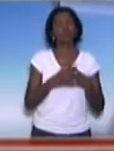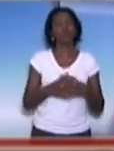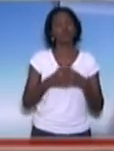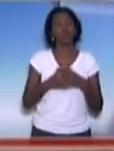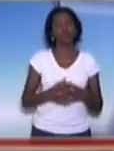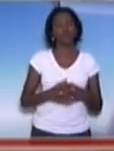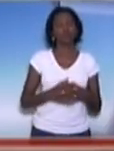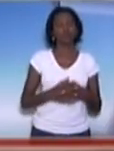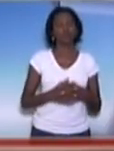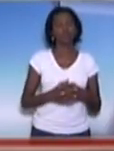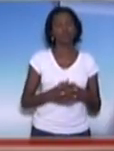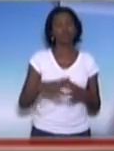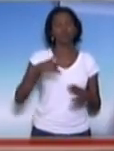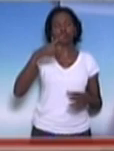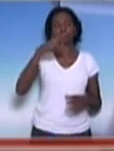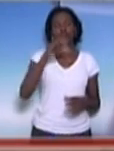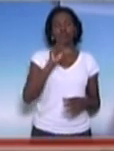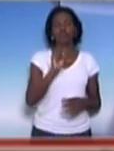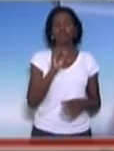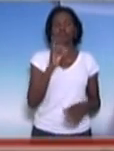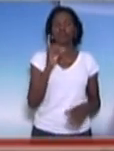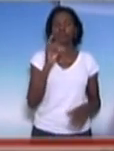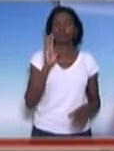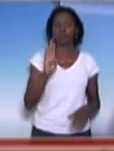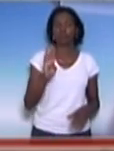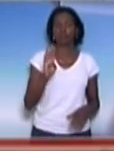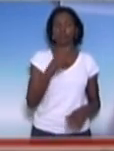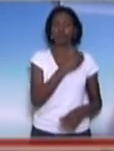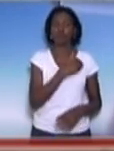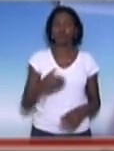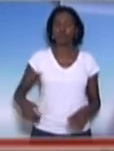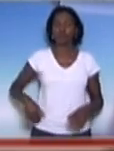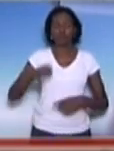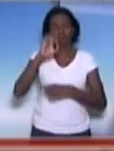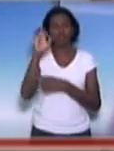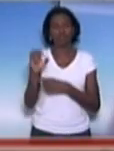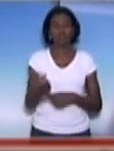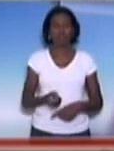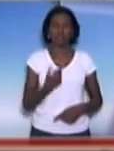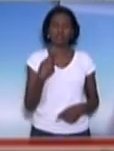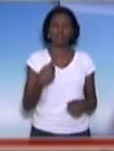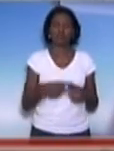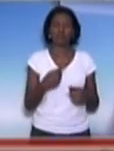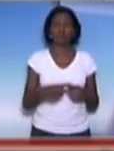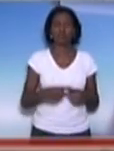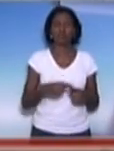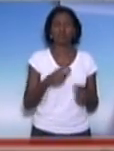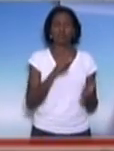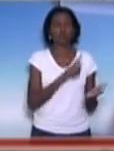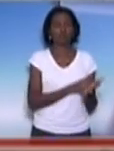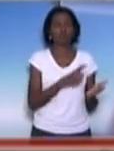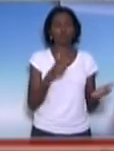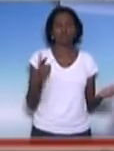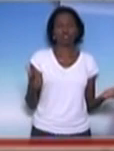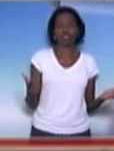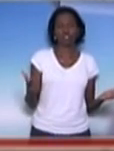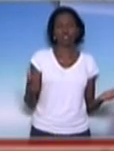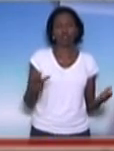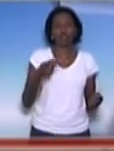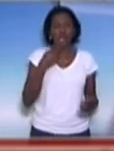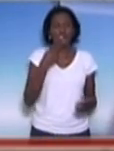PSDB, com a própria posição do governo estadual. Acho estranho, porque um jornal que se diz imparcial,